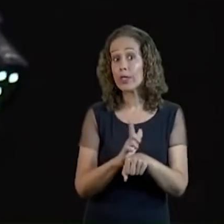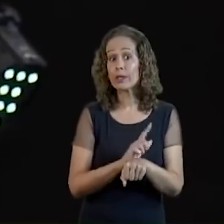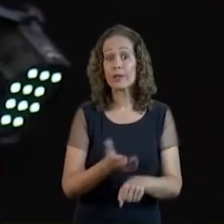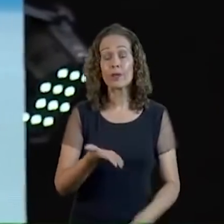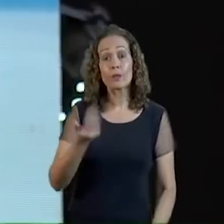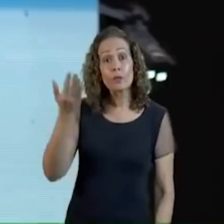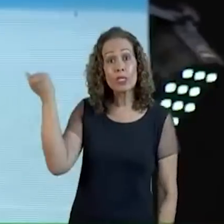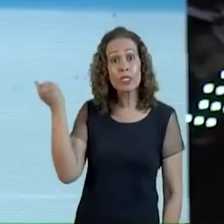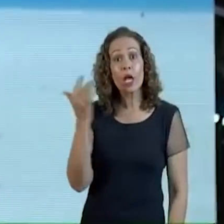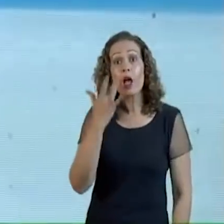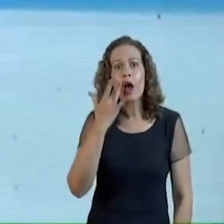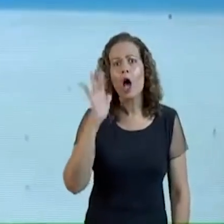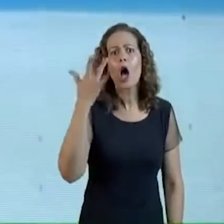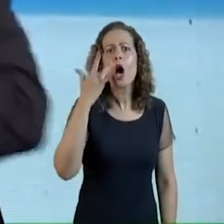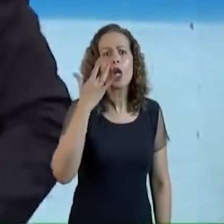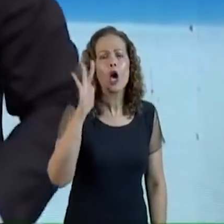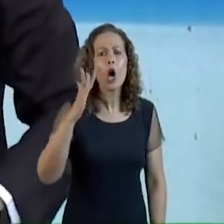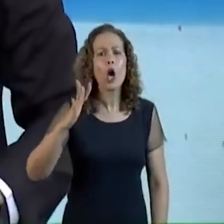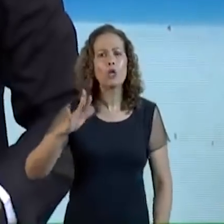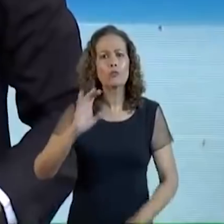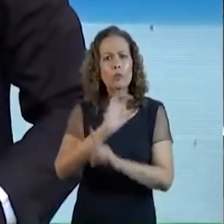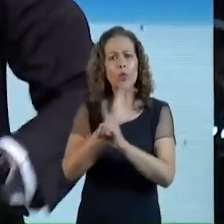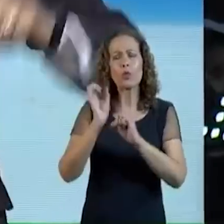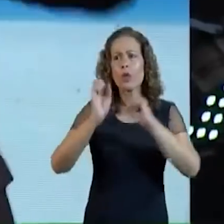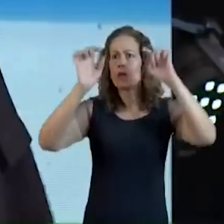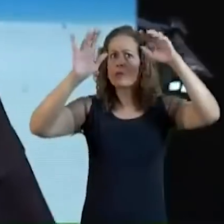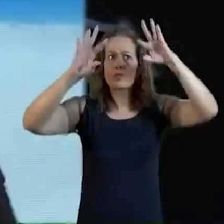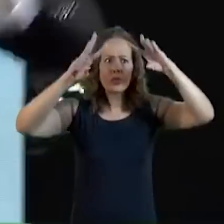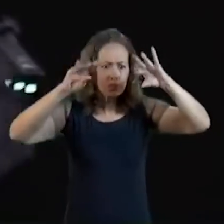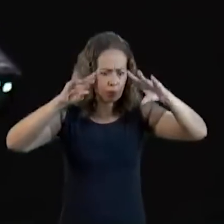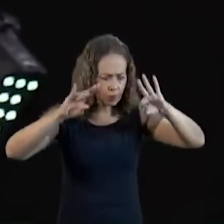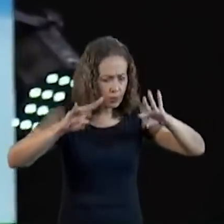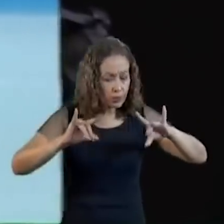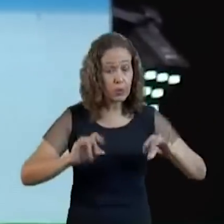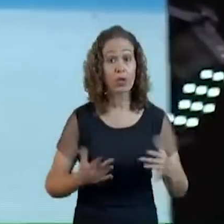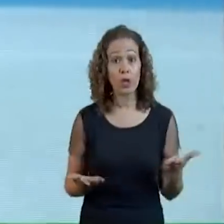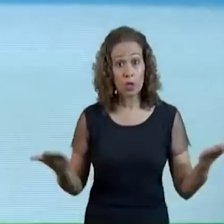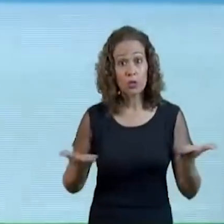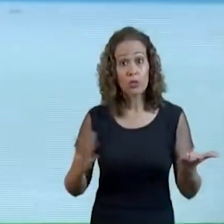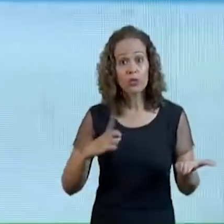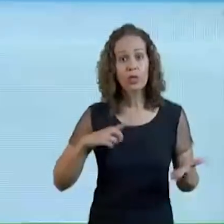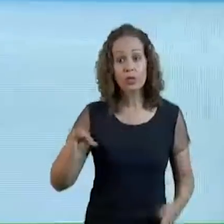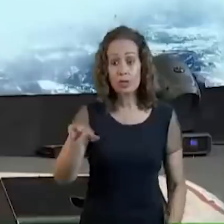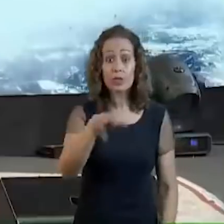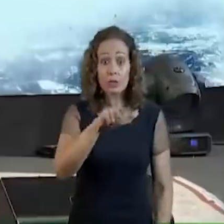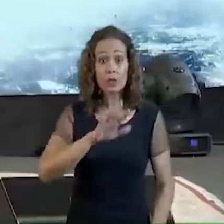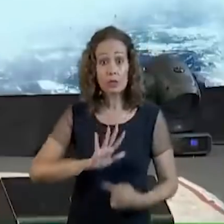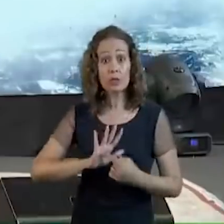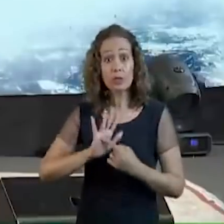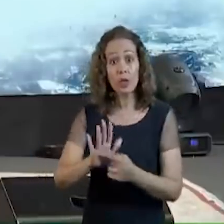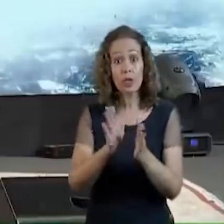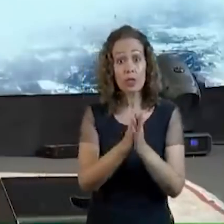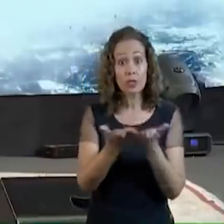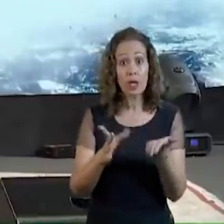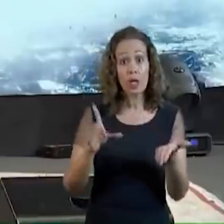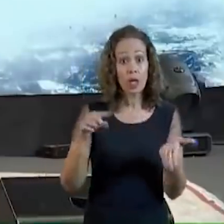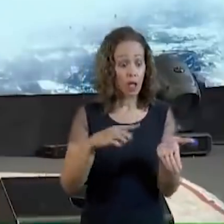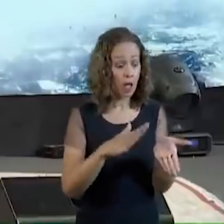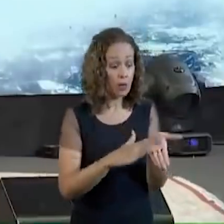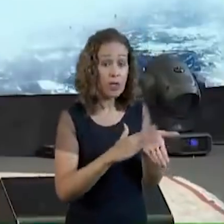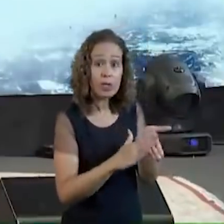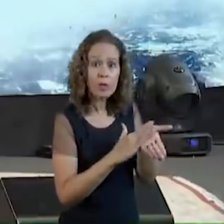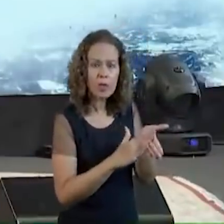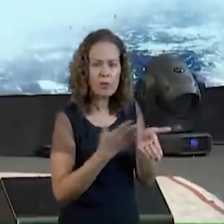Ouro Dentro na hora do culto Até hoje Tem irmãos de Lagoinha Que me mostram A página da Bíblia Quando era aqui no